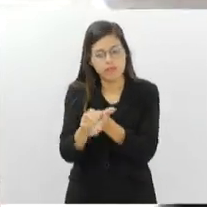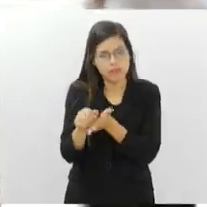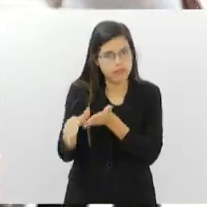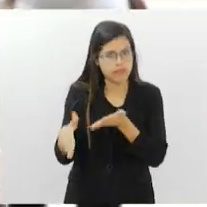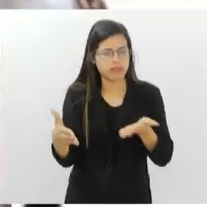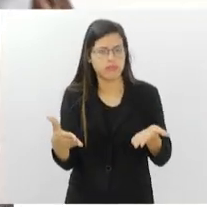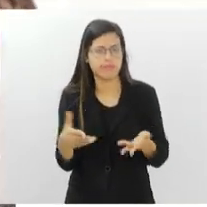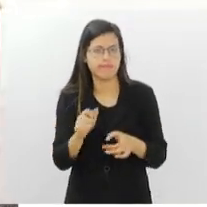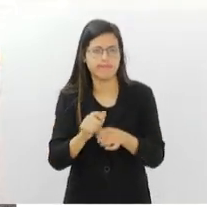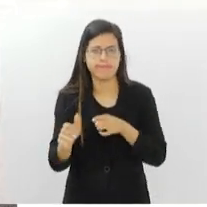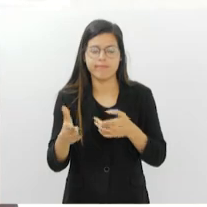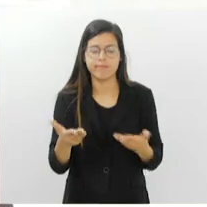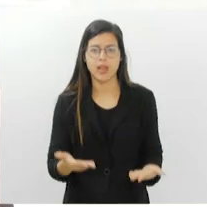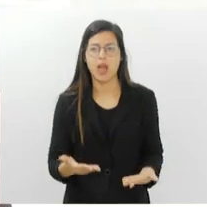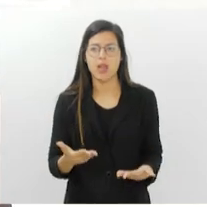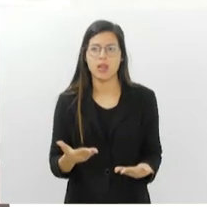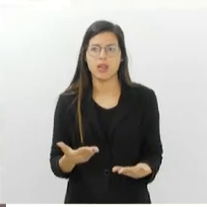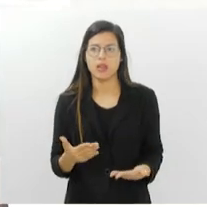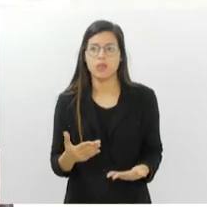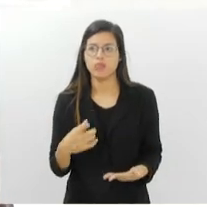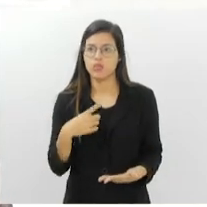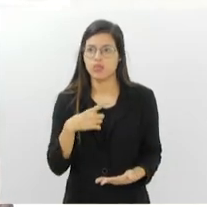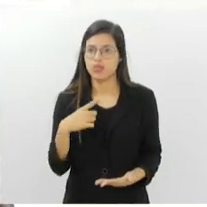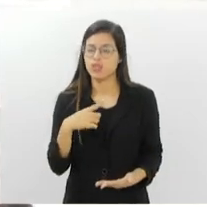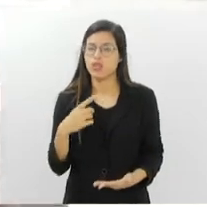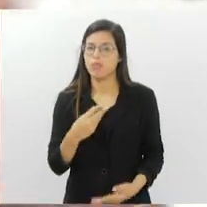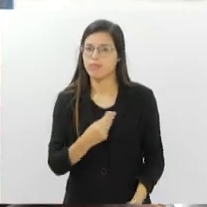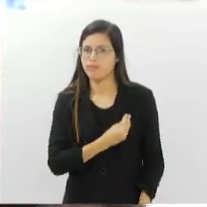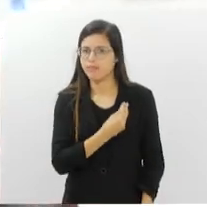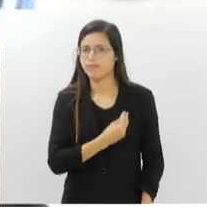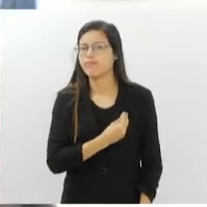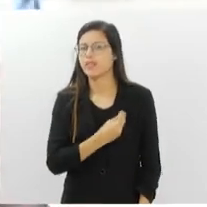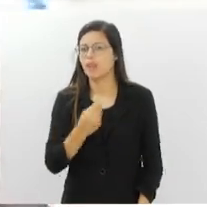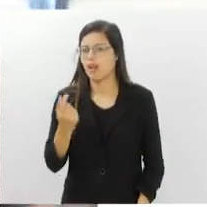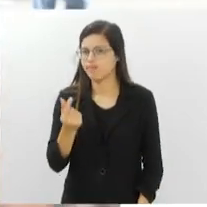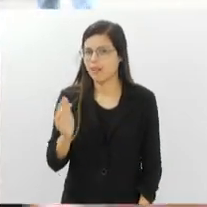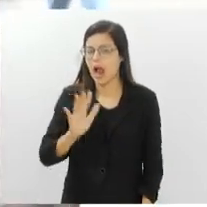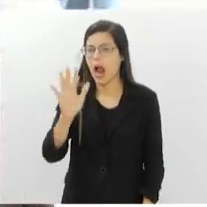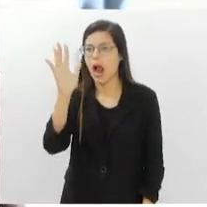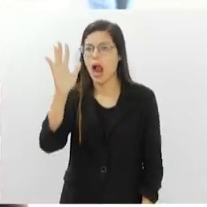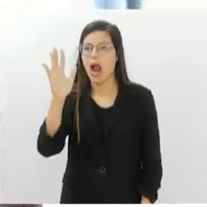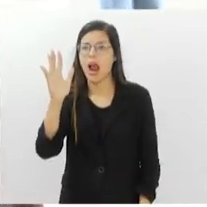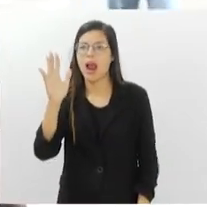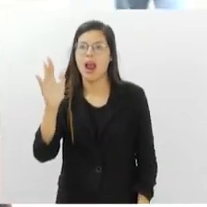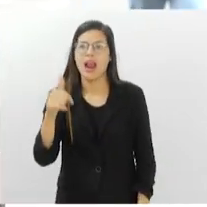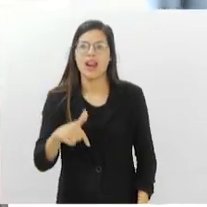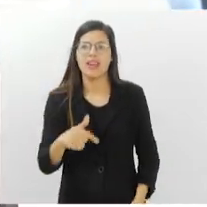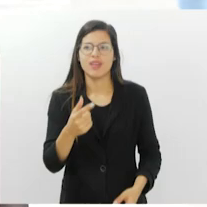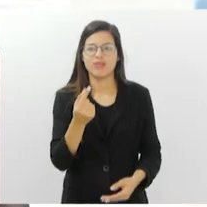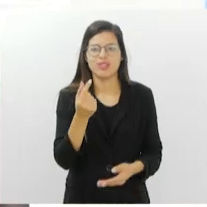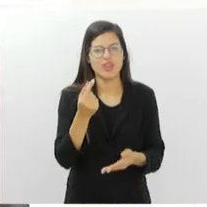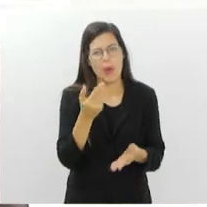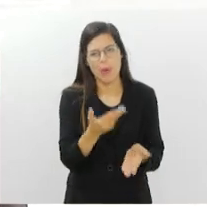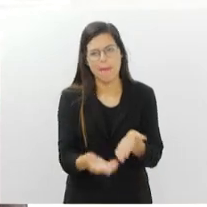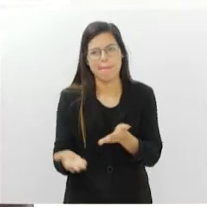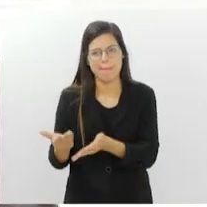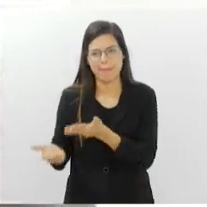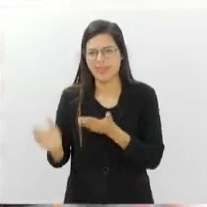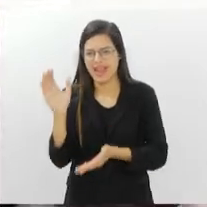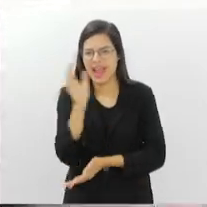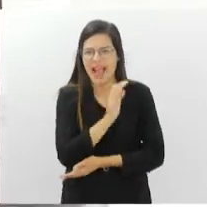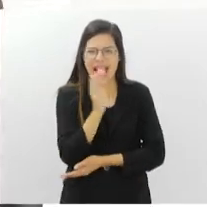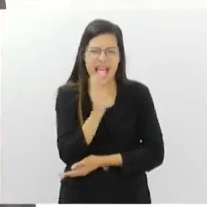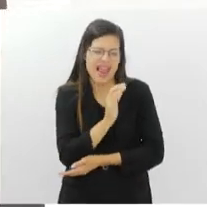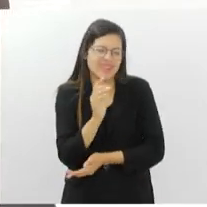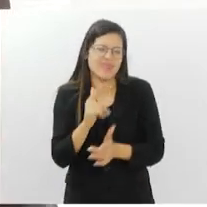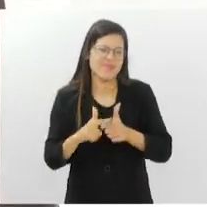E eu fiquei desempregado, eu tinha um padrão de vida muito alto e toda verba recisória se foi muito rápido, né? É um problema